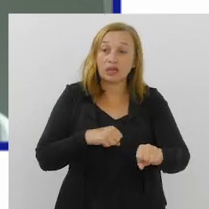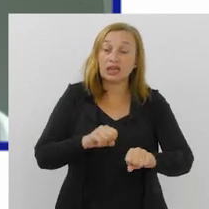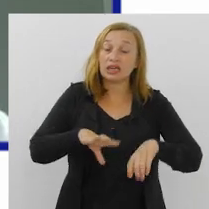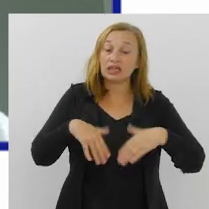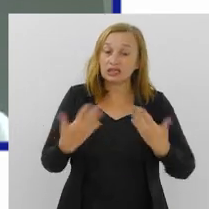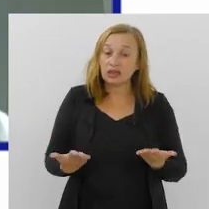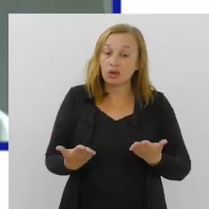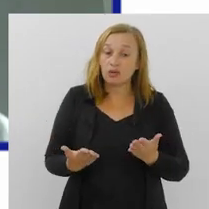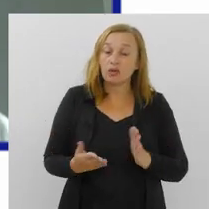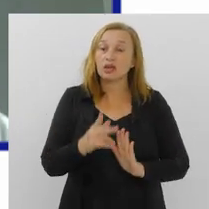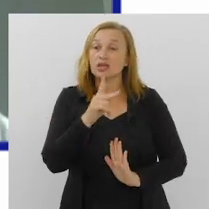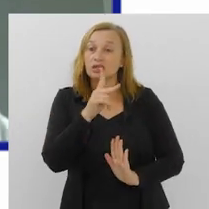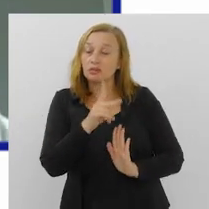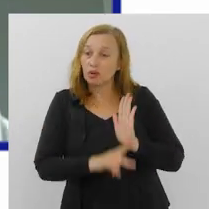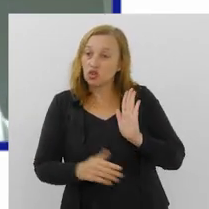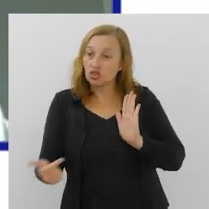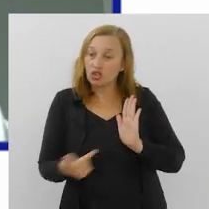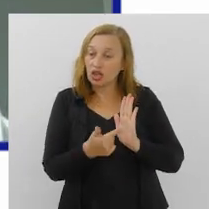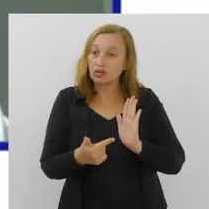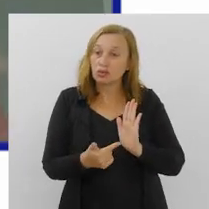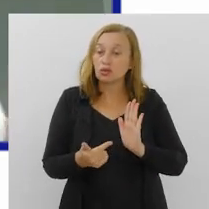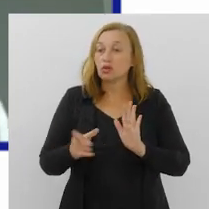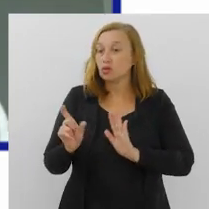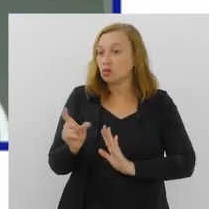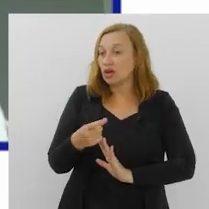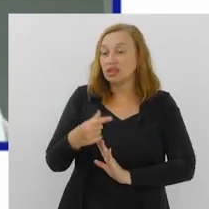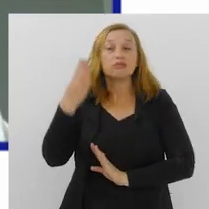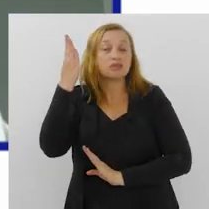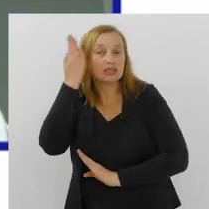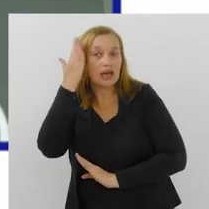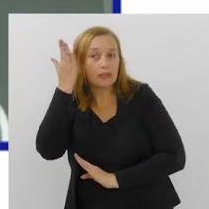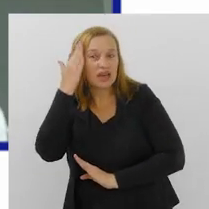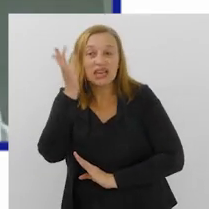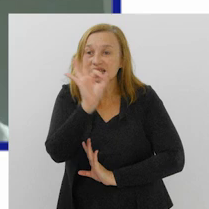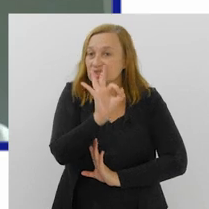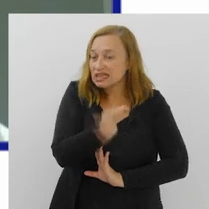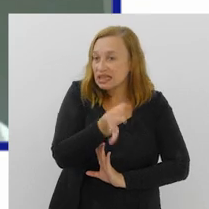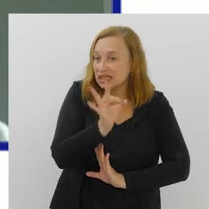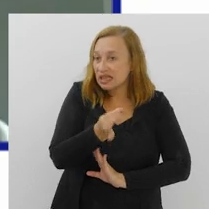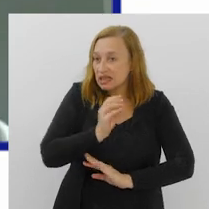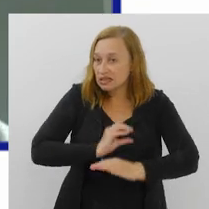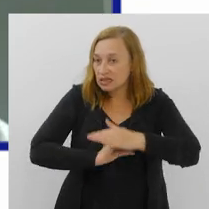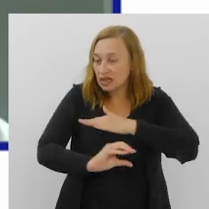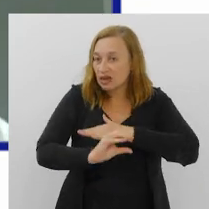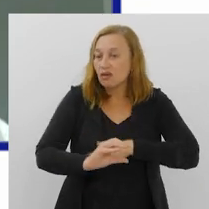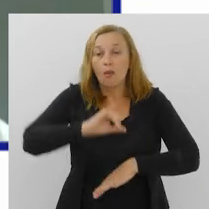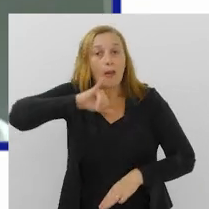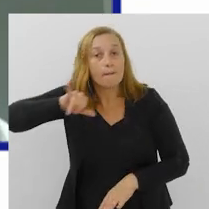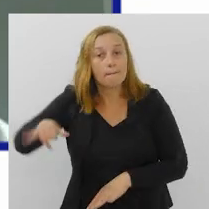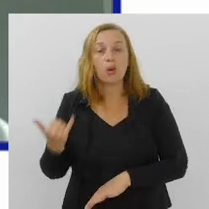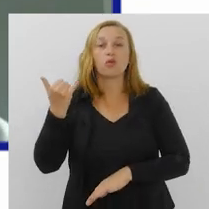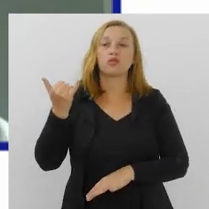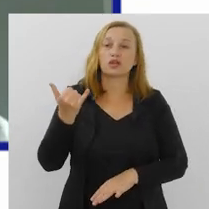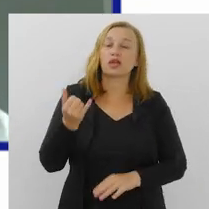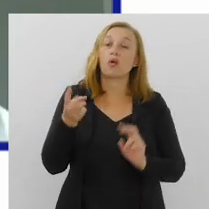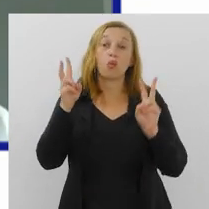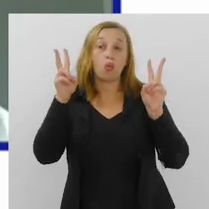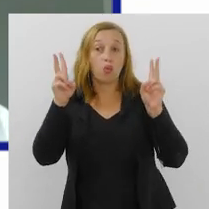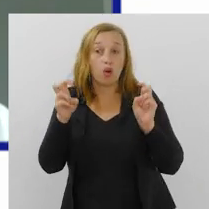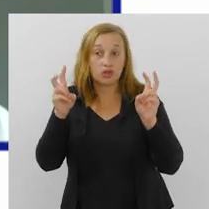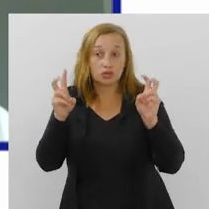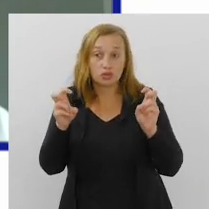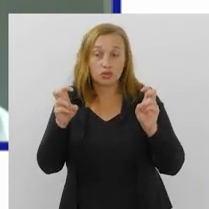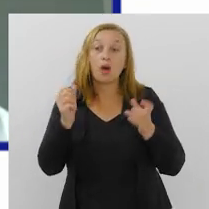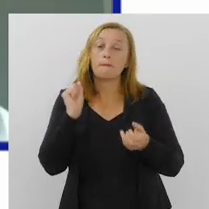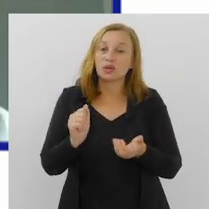projeto do Cartão do Saber, com certeza, é um benefício onde eles vão poder aproveitar a